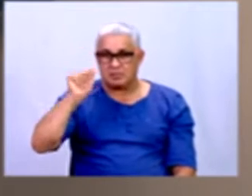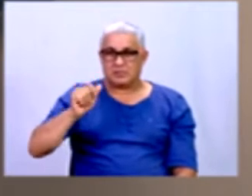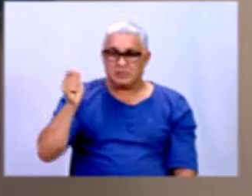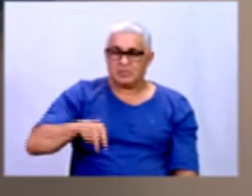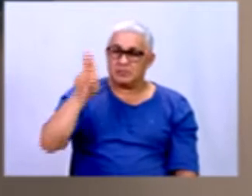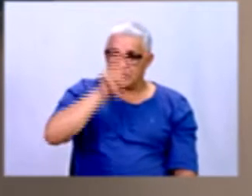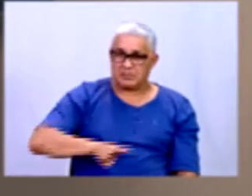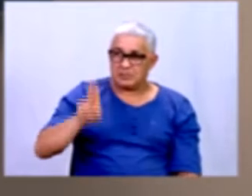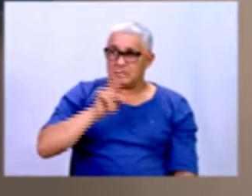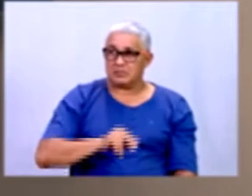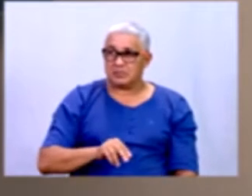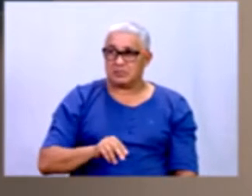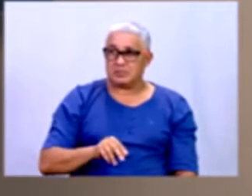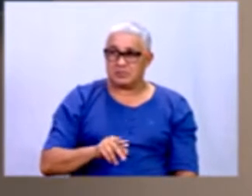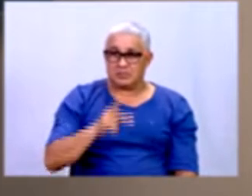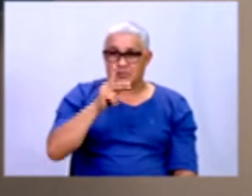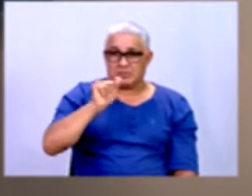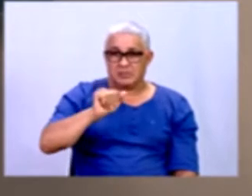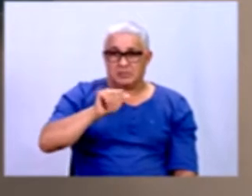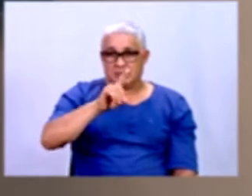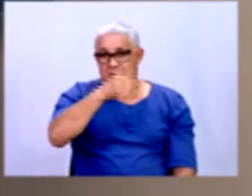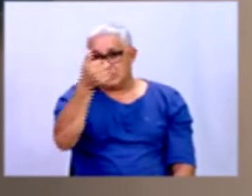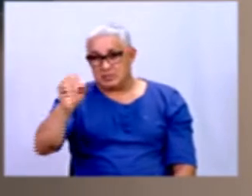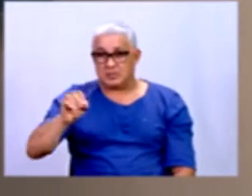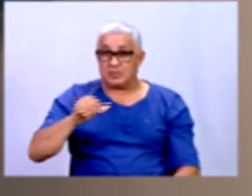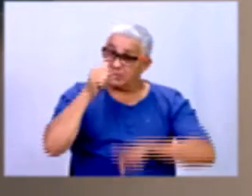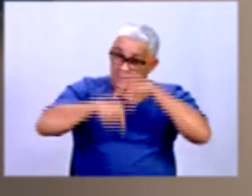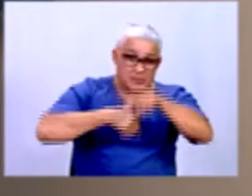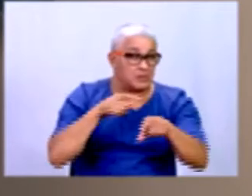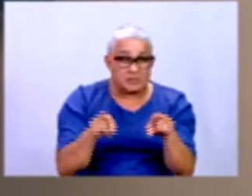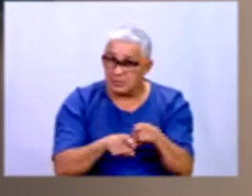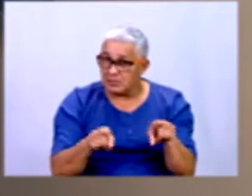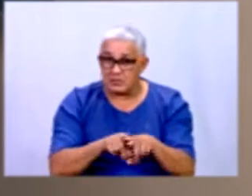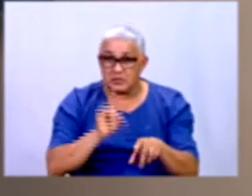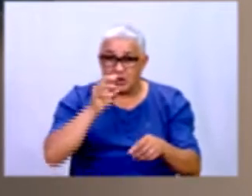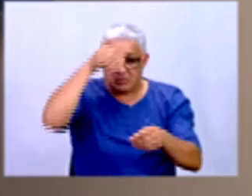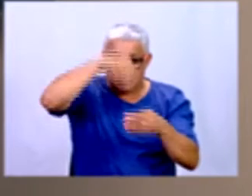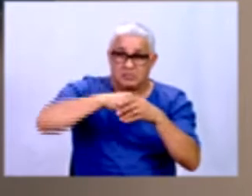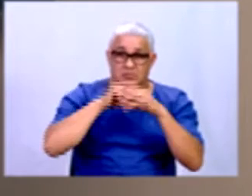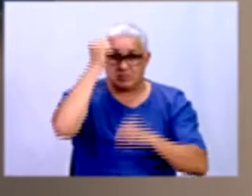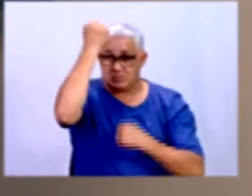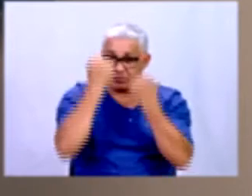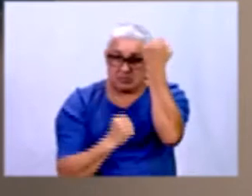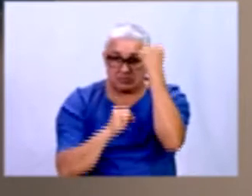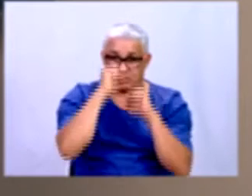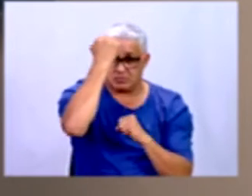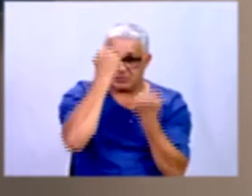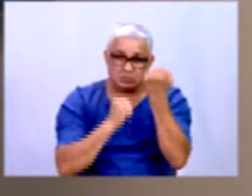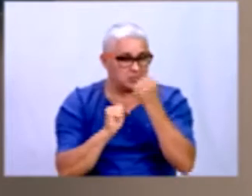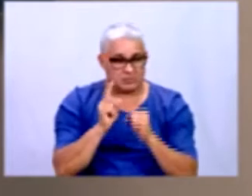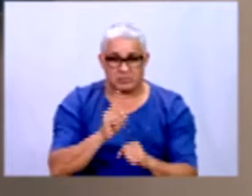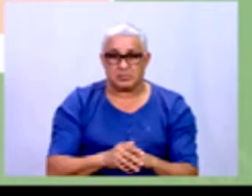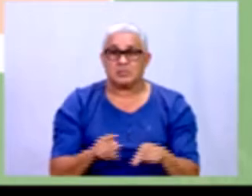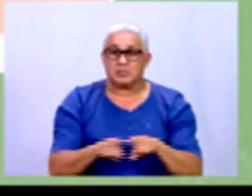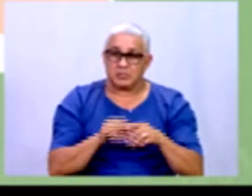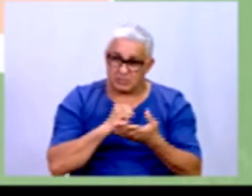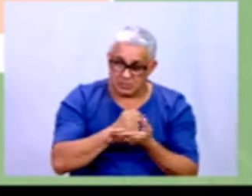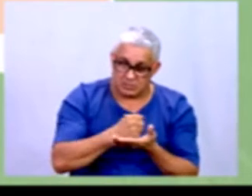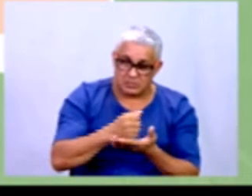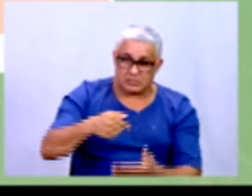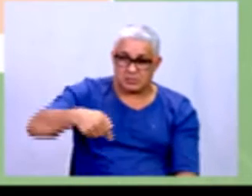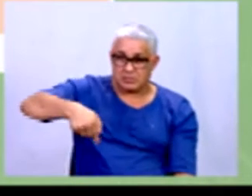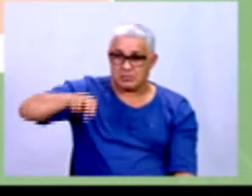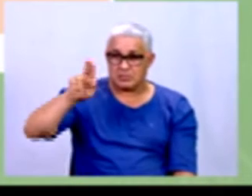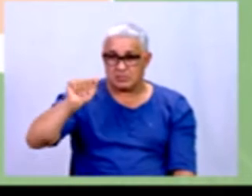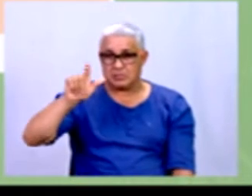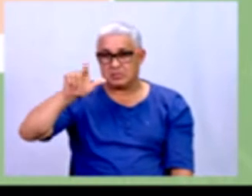padronizar serviço também, não só ali dentro da indústria, né? Então, controle de qualidade. O